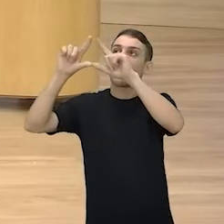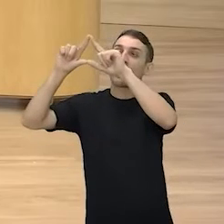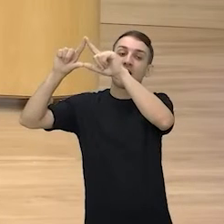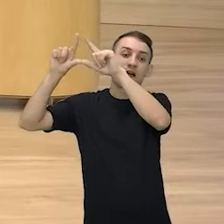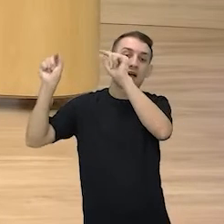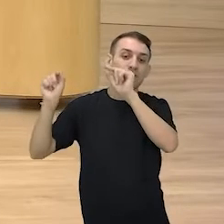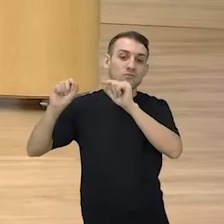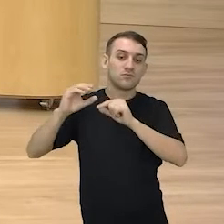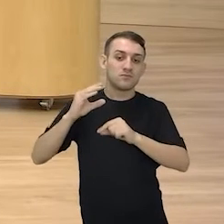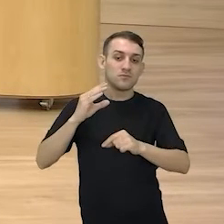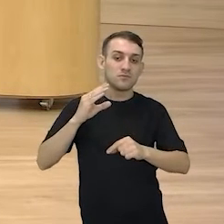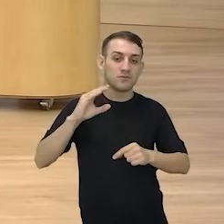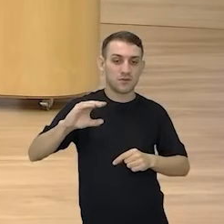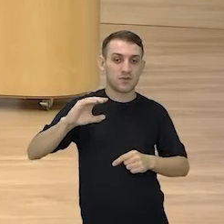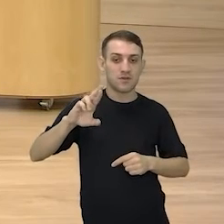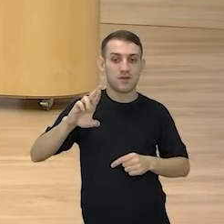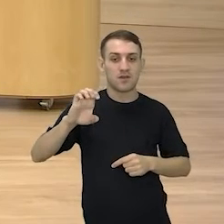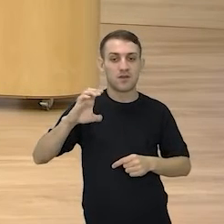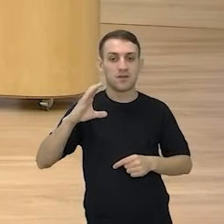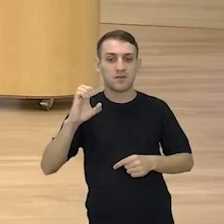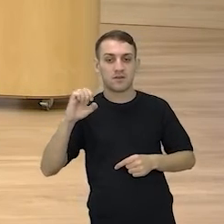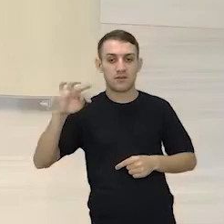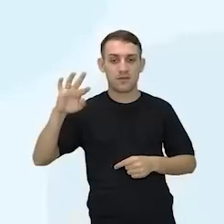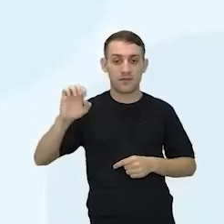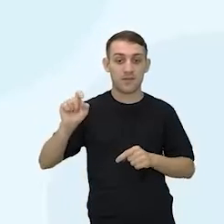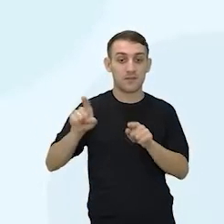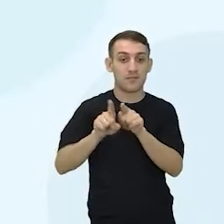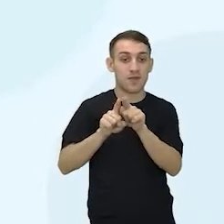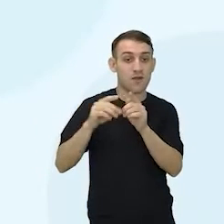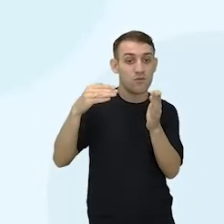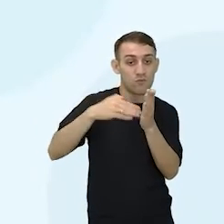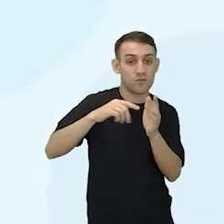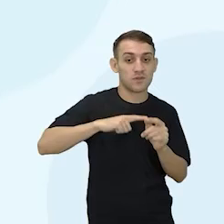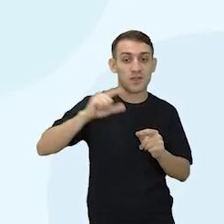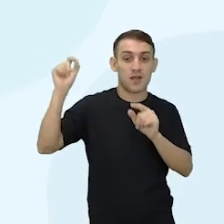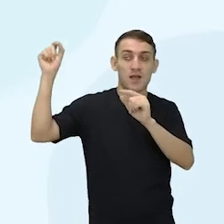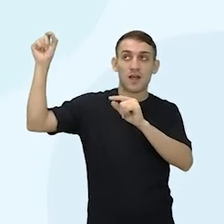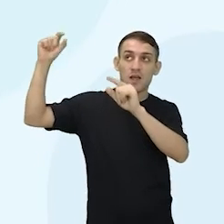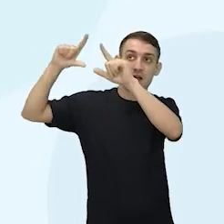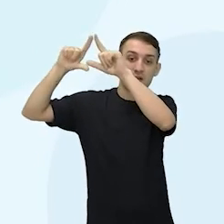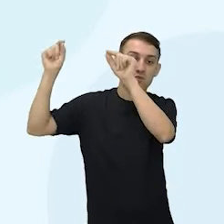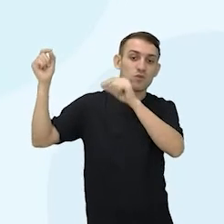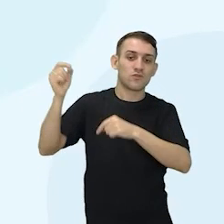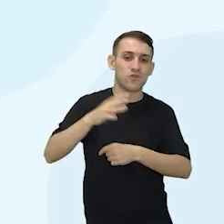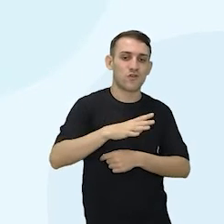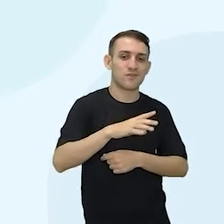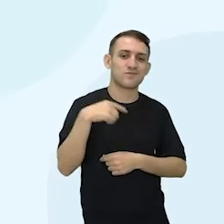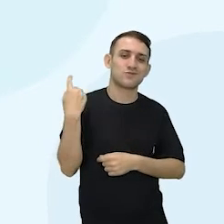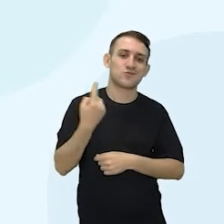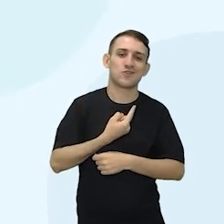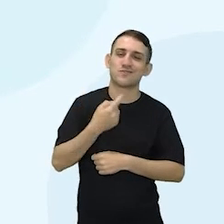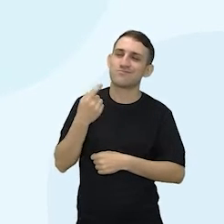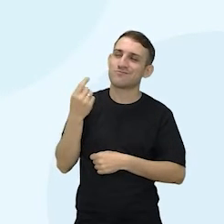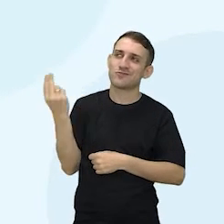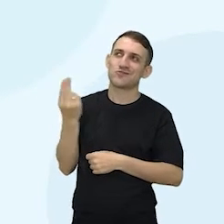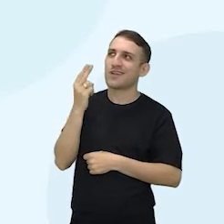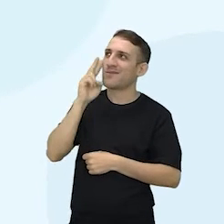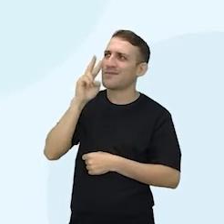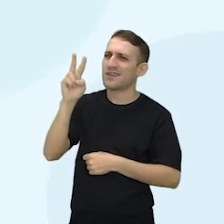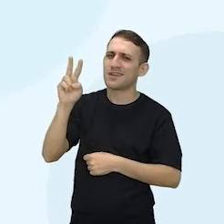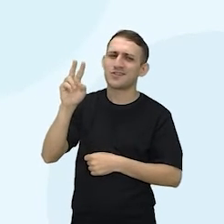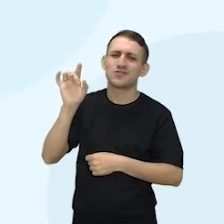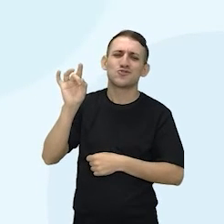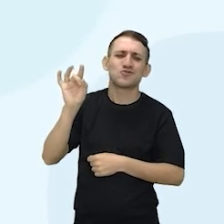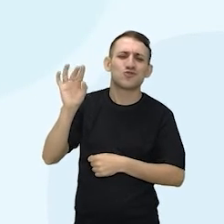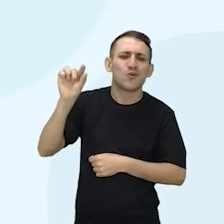a crescente e, por último, a nova. A nova, gente não consegue ver nada. Só um